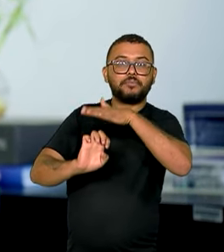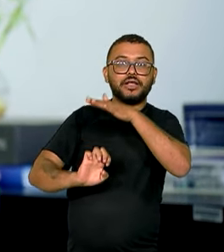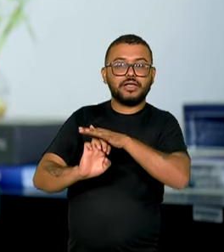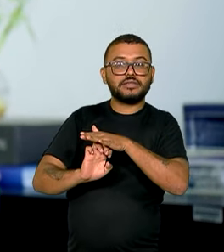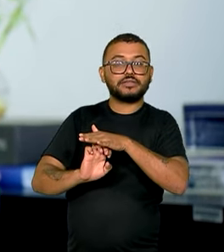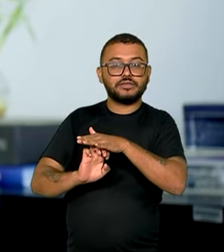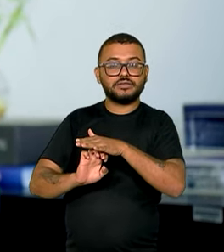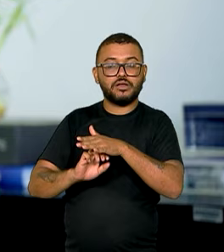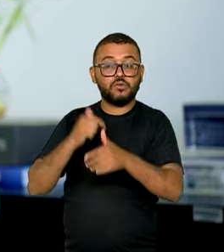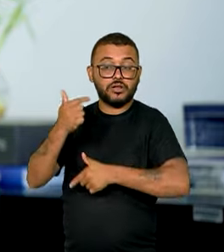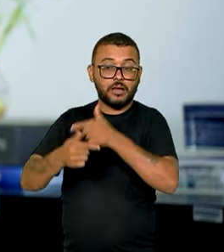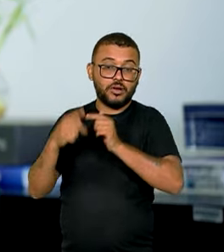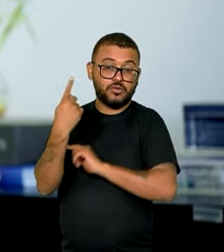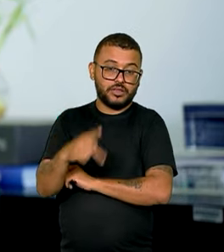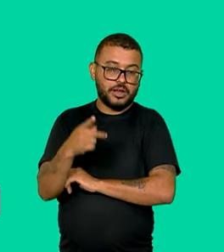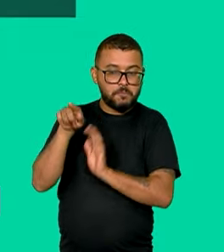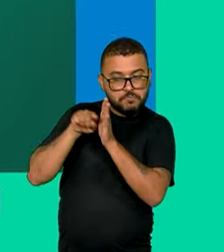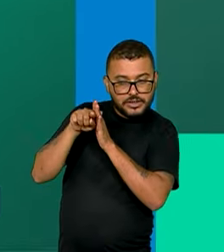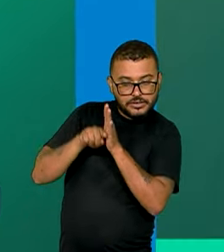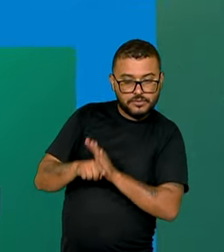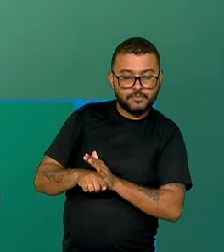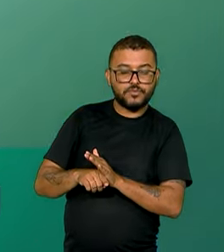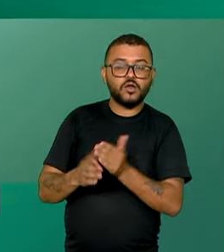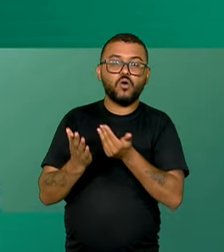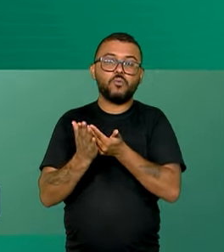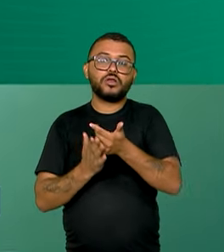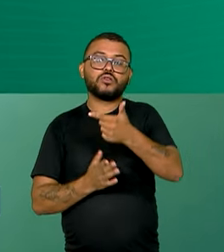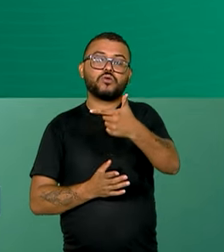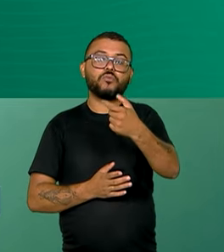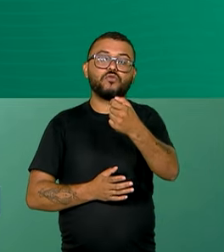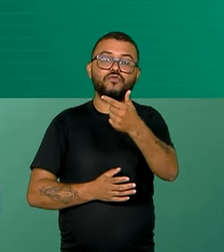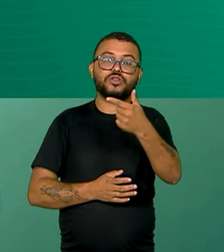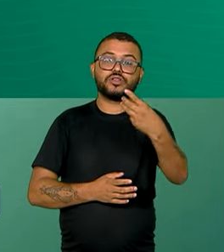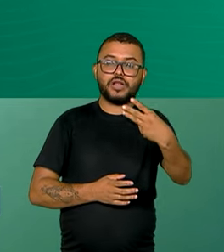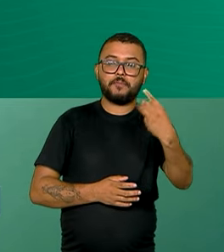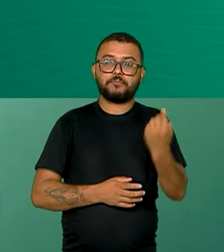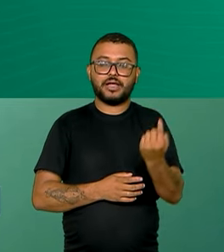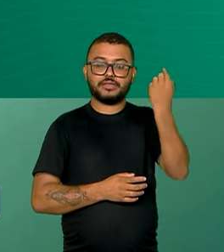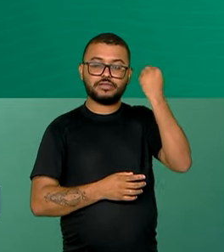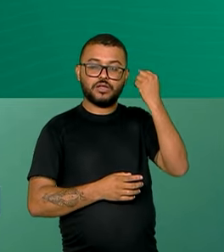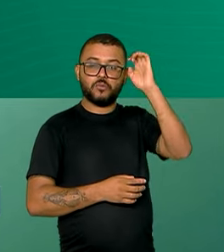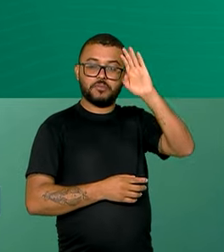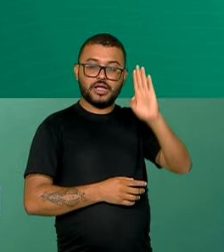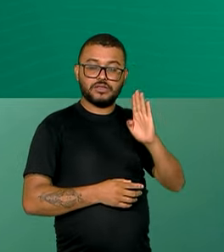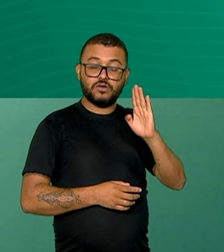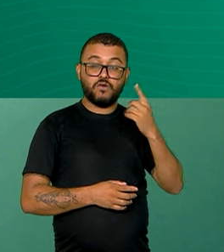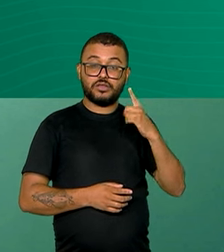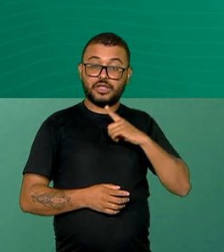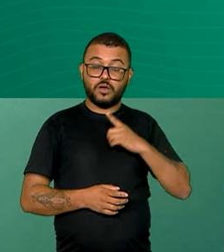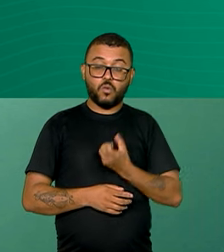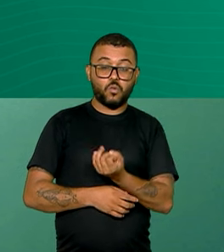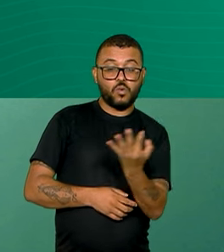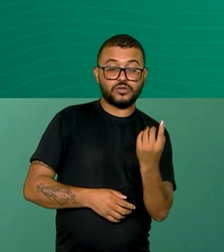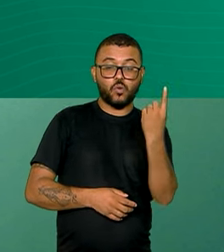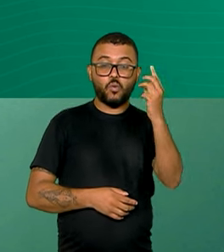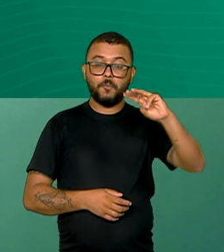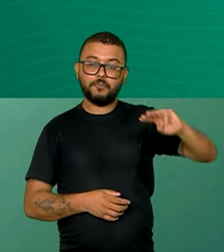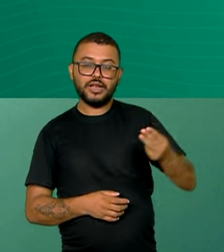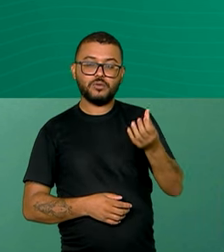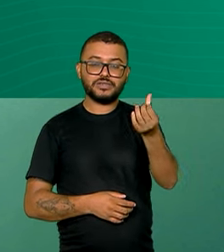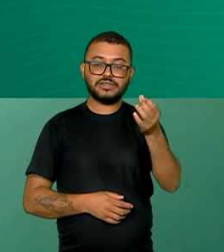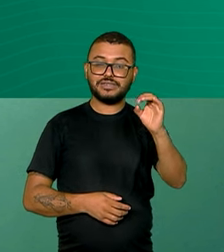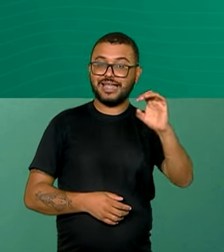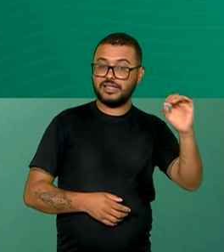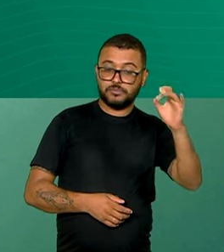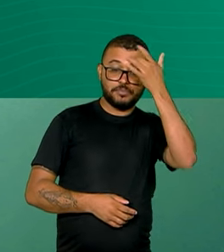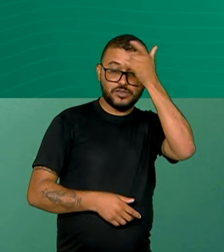na sua atividade de pesquisa. Em 2023, o Brasil teve mais de 1 milhão e 600 mil casos de